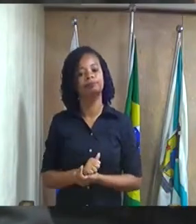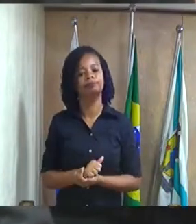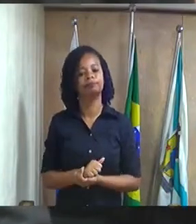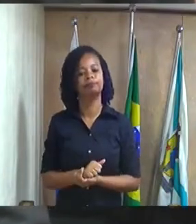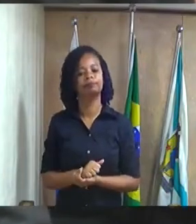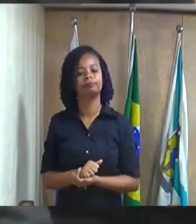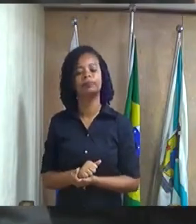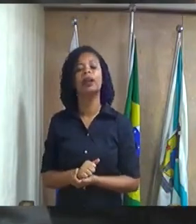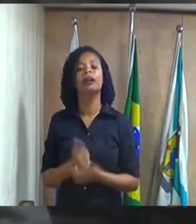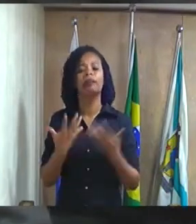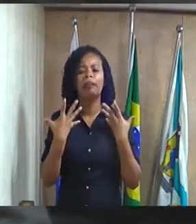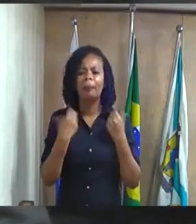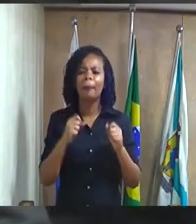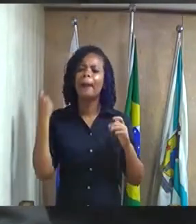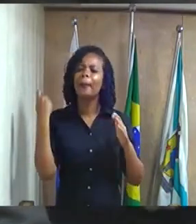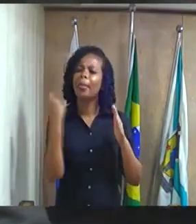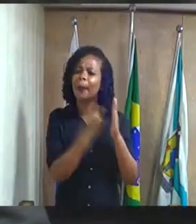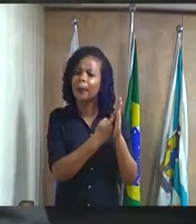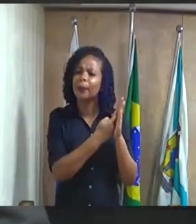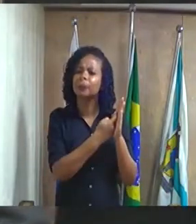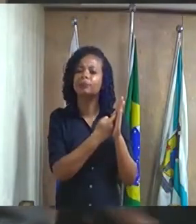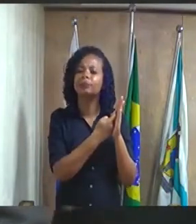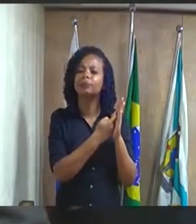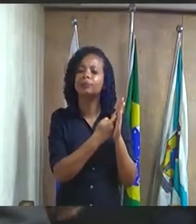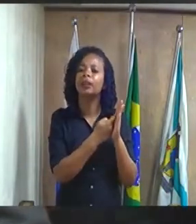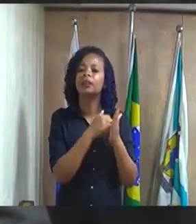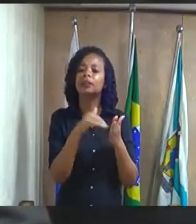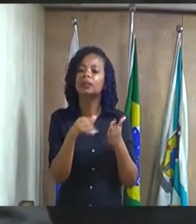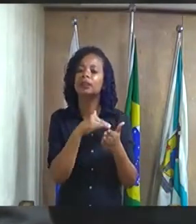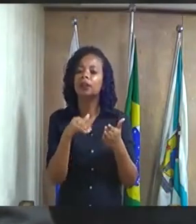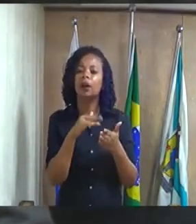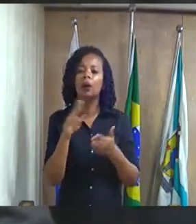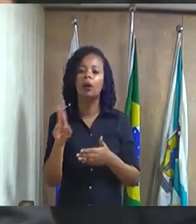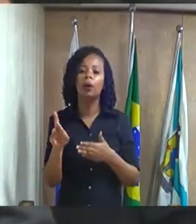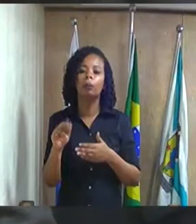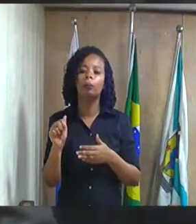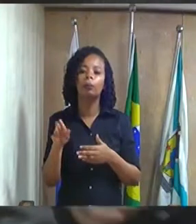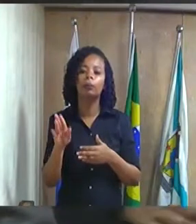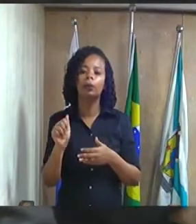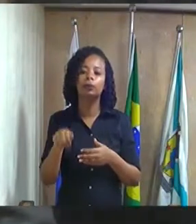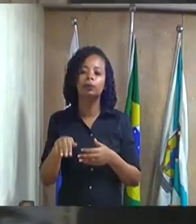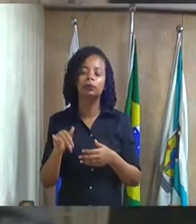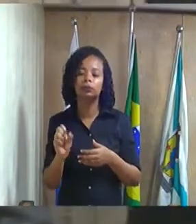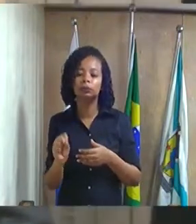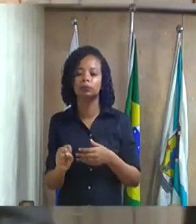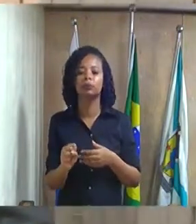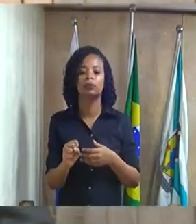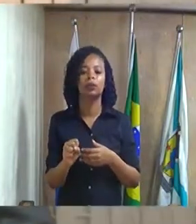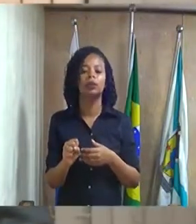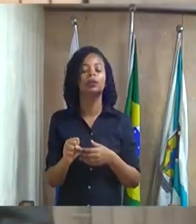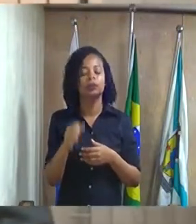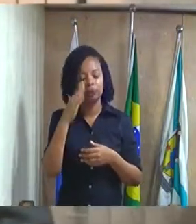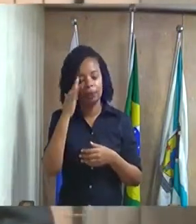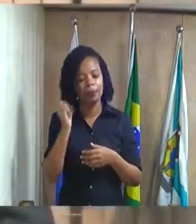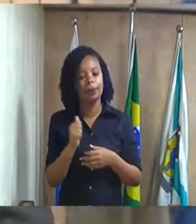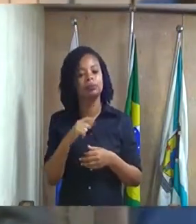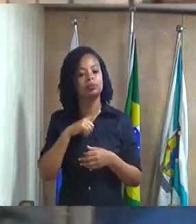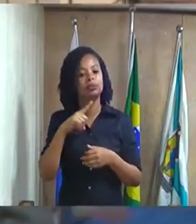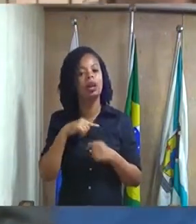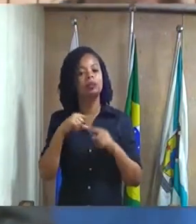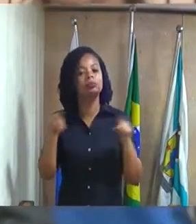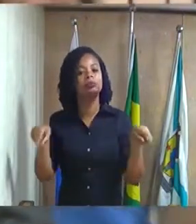denúncias sobre a secretaria de urbanismo nós sabemos sim que tem um escritório